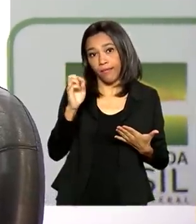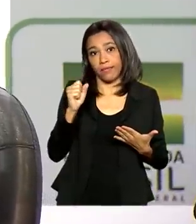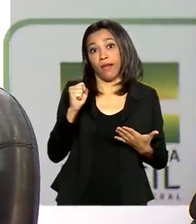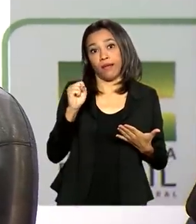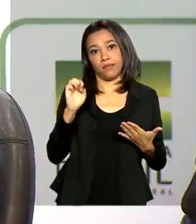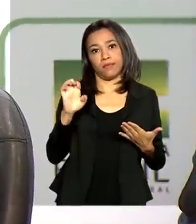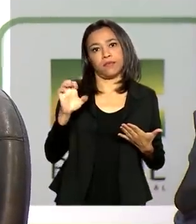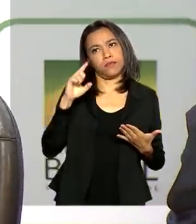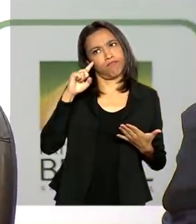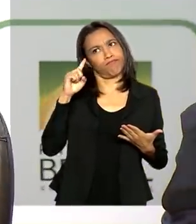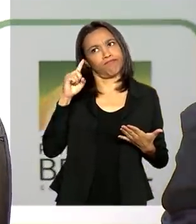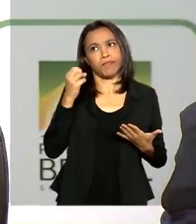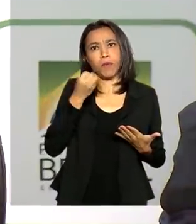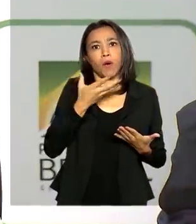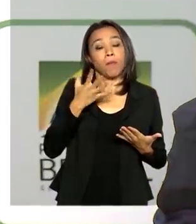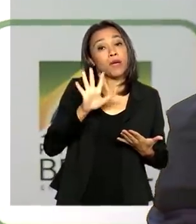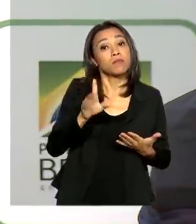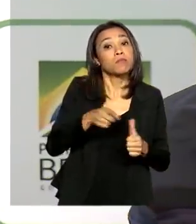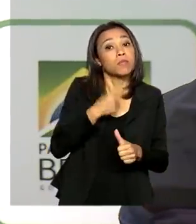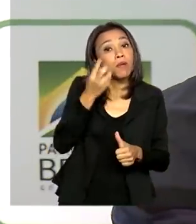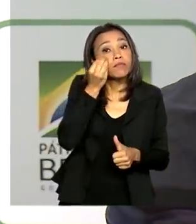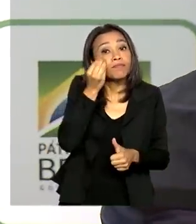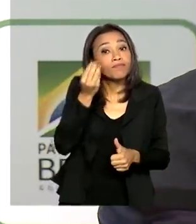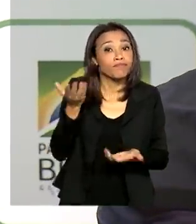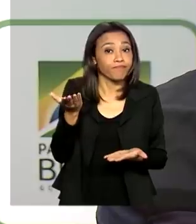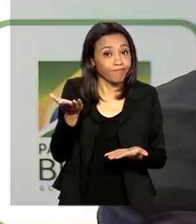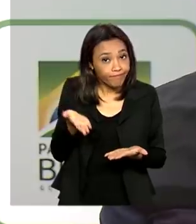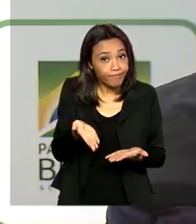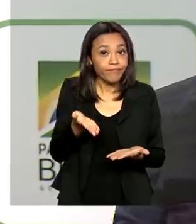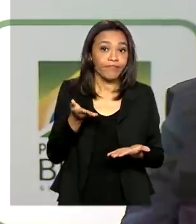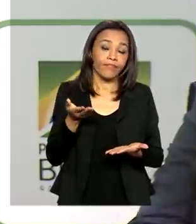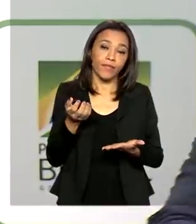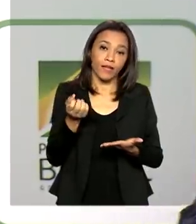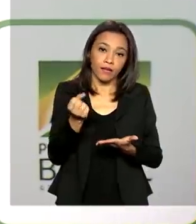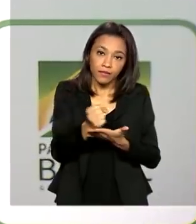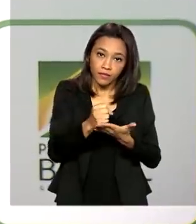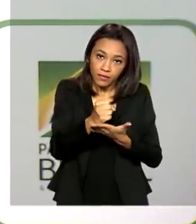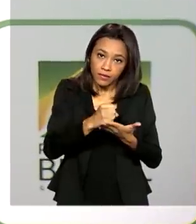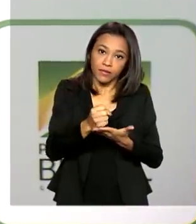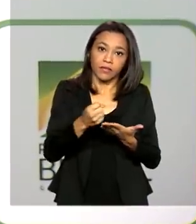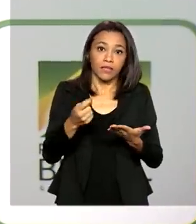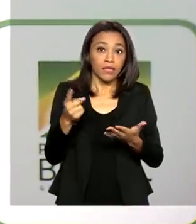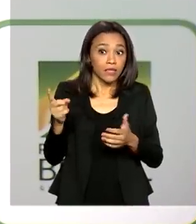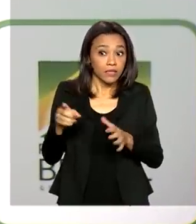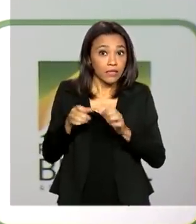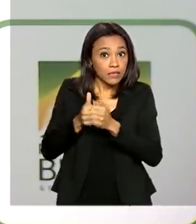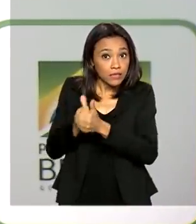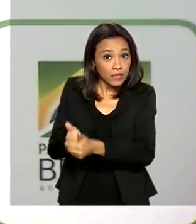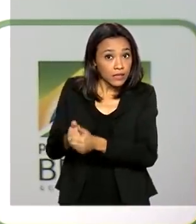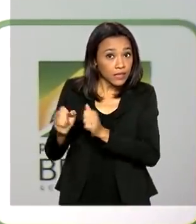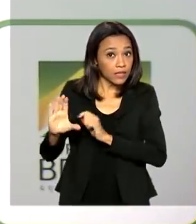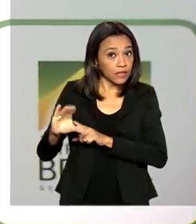primeiro, convença os pares técnicos. E aí, vamos fazer pela ciência.